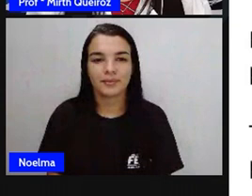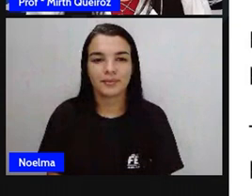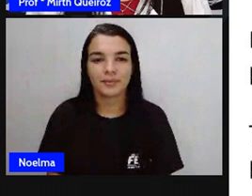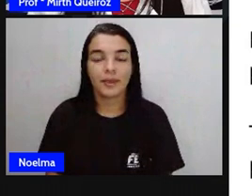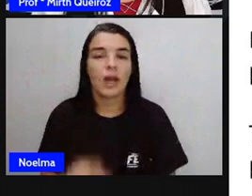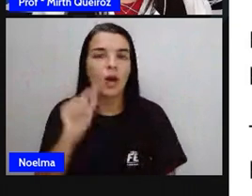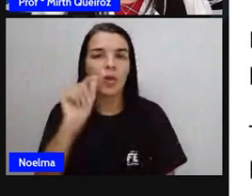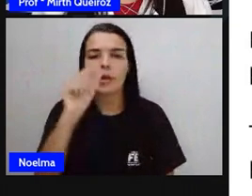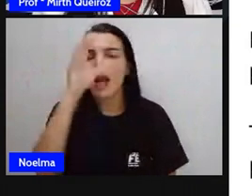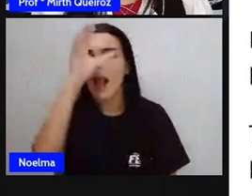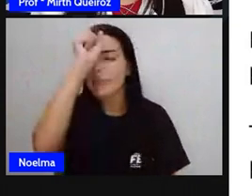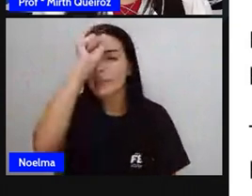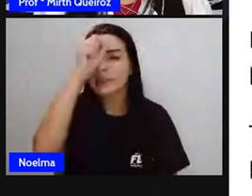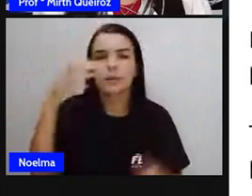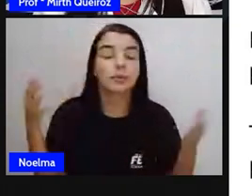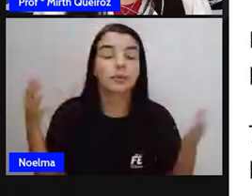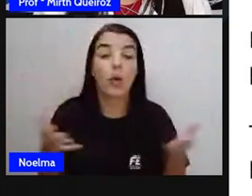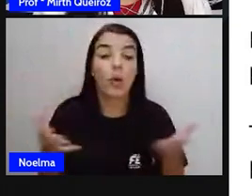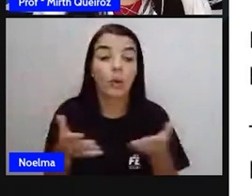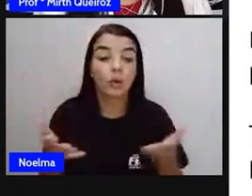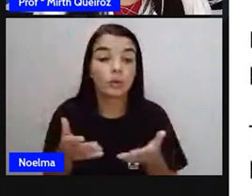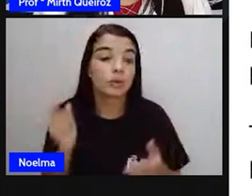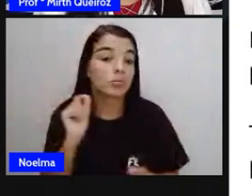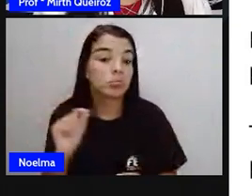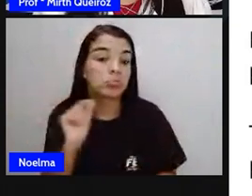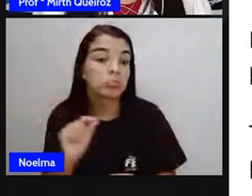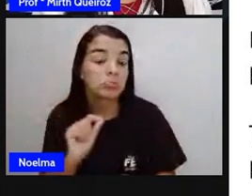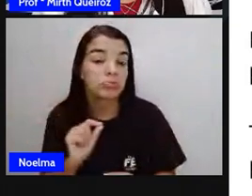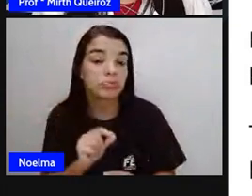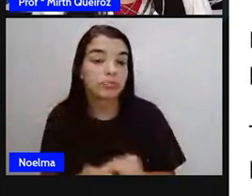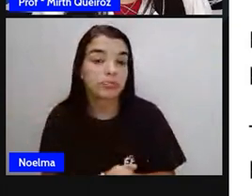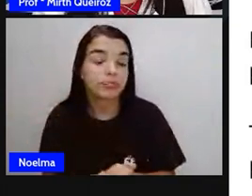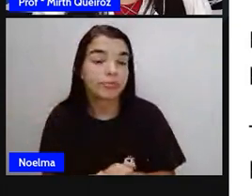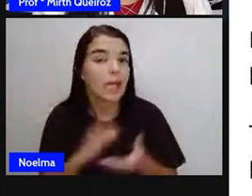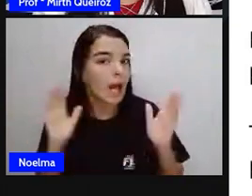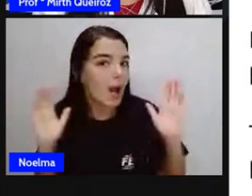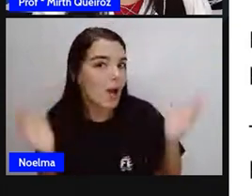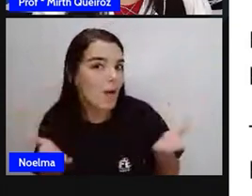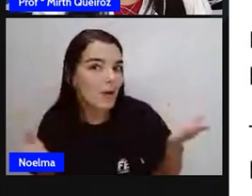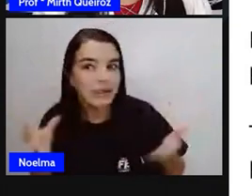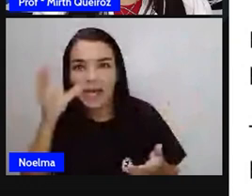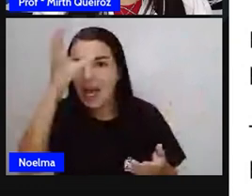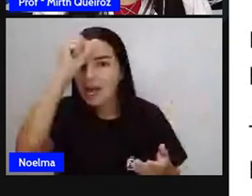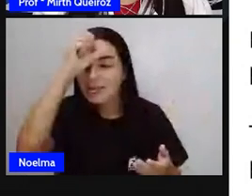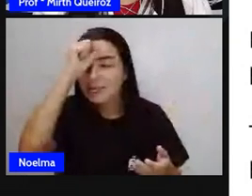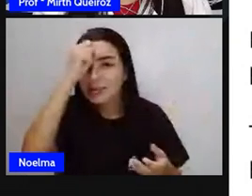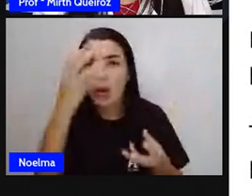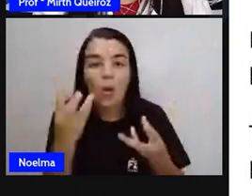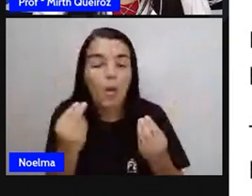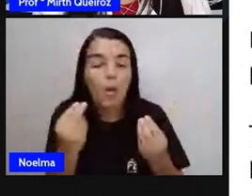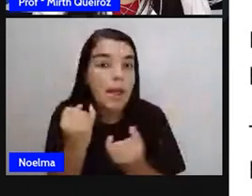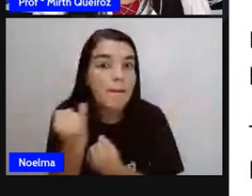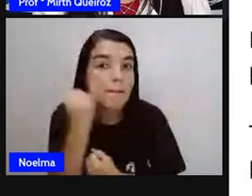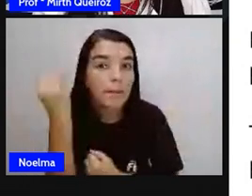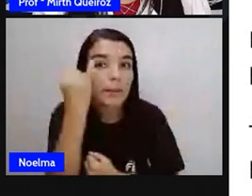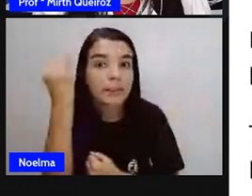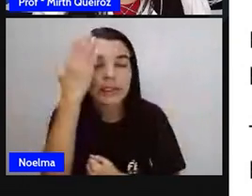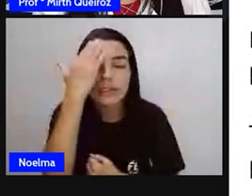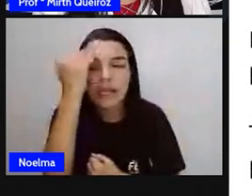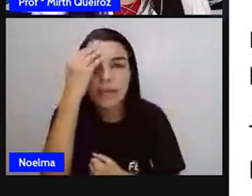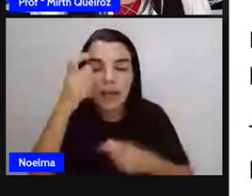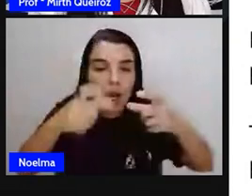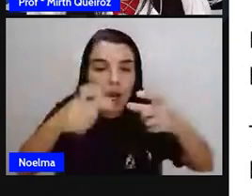O que aprendemos na aula de hoje? Hoje aprendemos o quanto é importante saber se